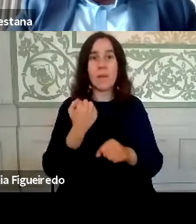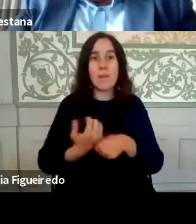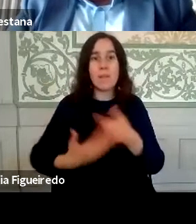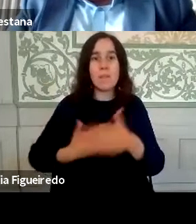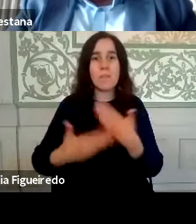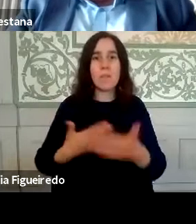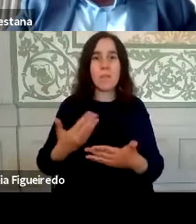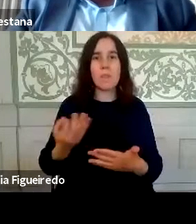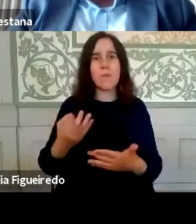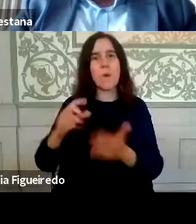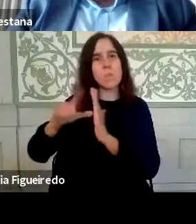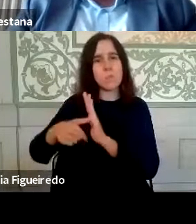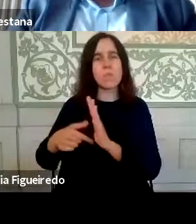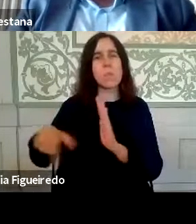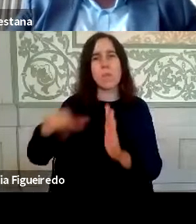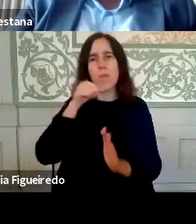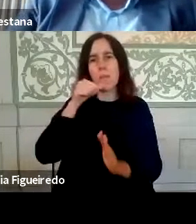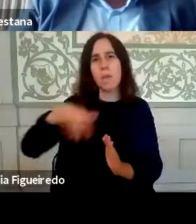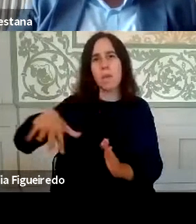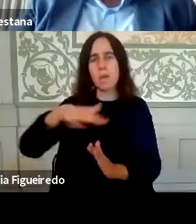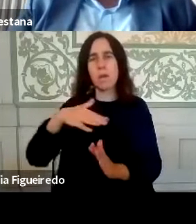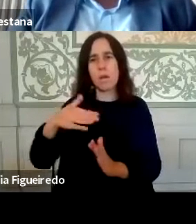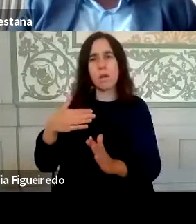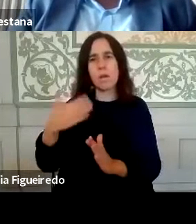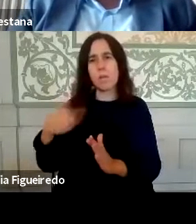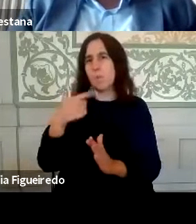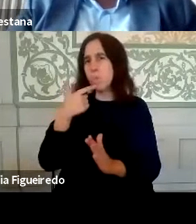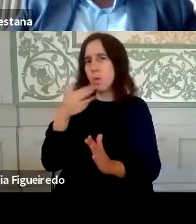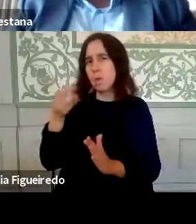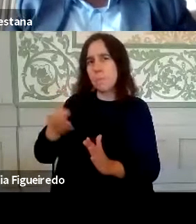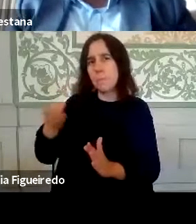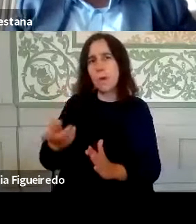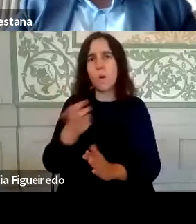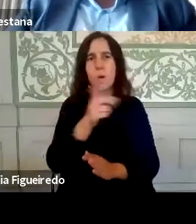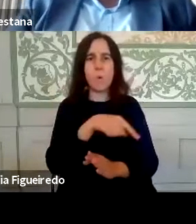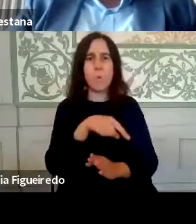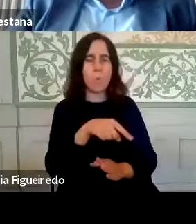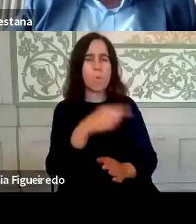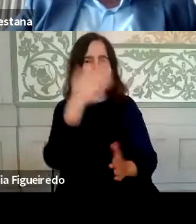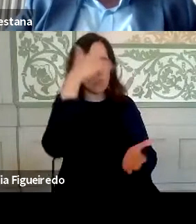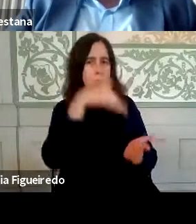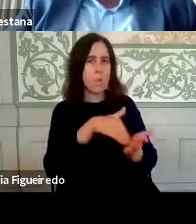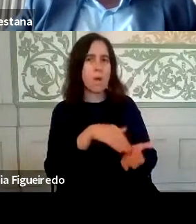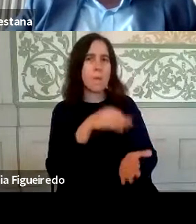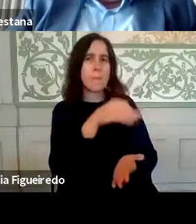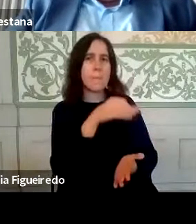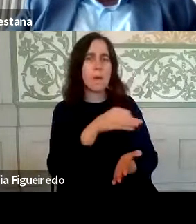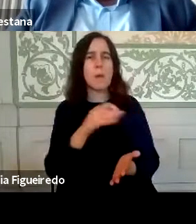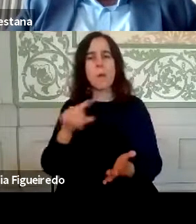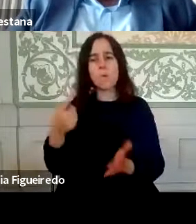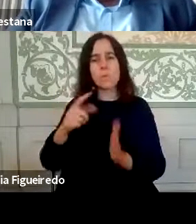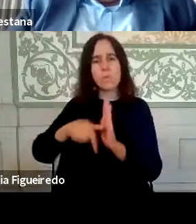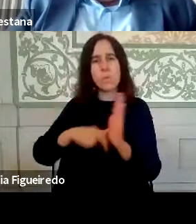há projetos que são muito desenvolvidos no foco de atividade, há projetos que são desenvolvidos numa ótica de resultado, há projetos que é possível trabalhar